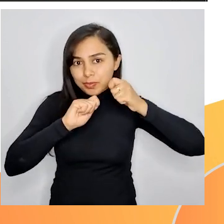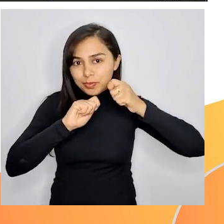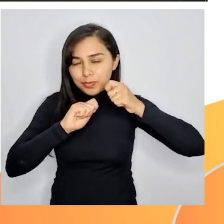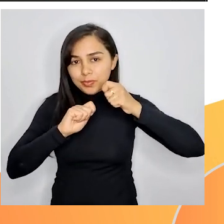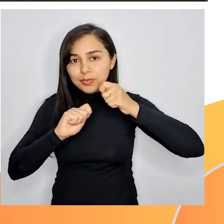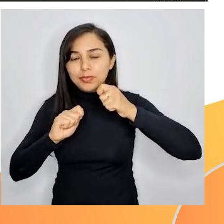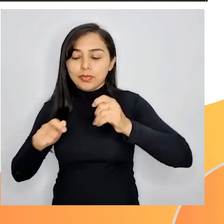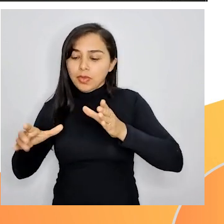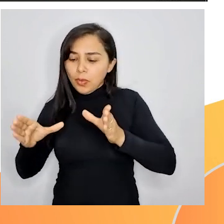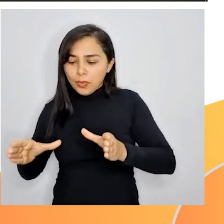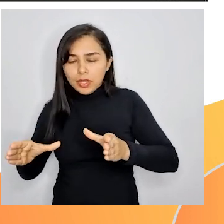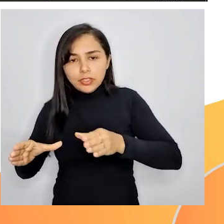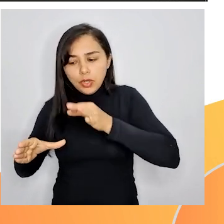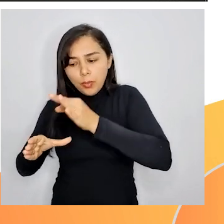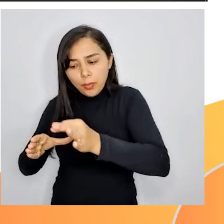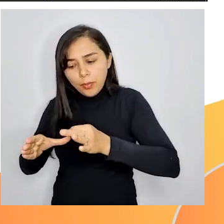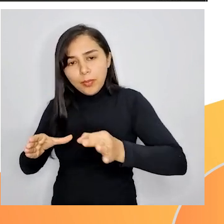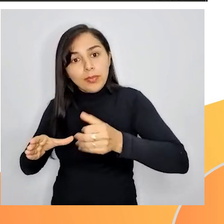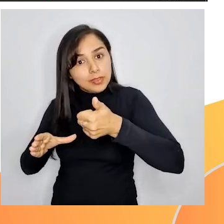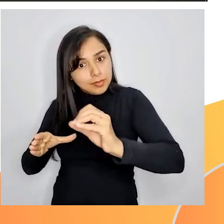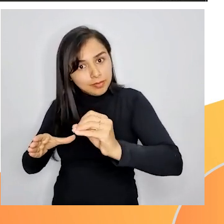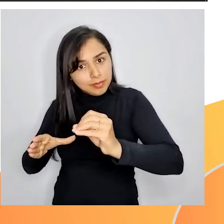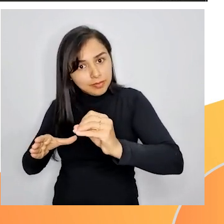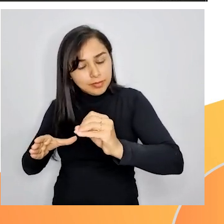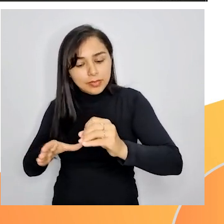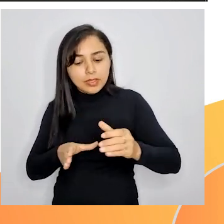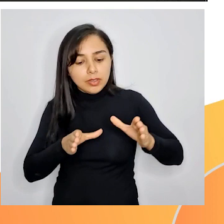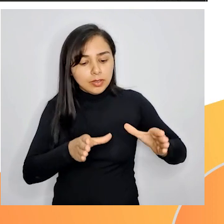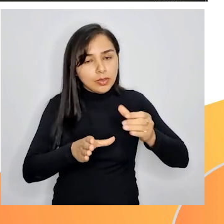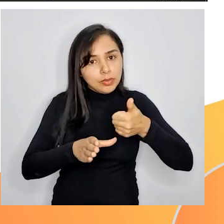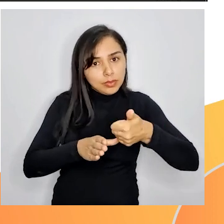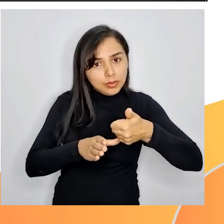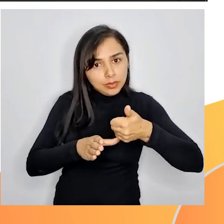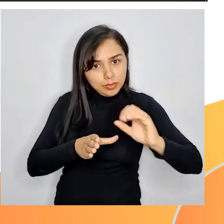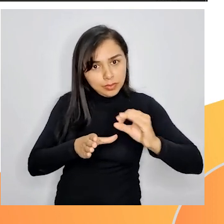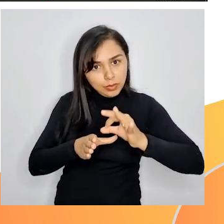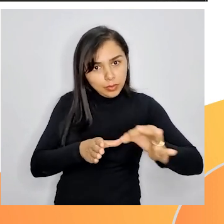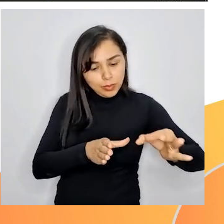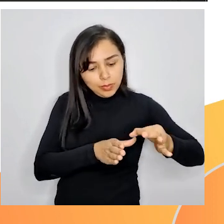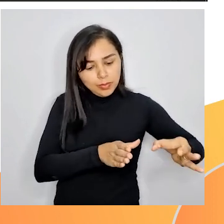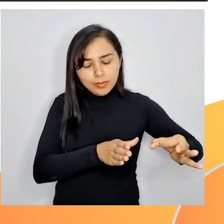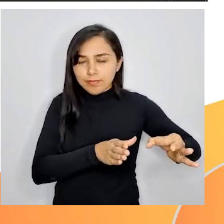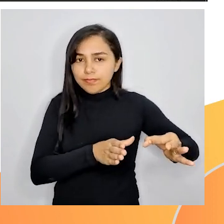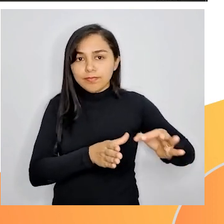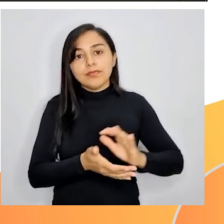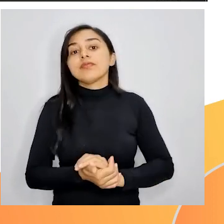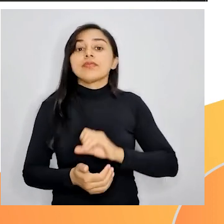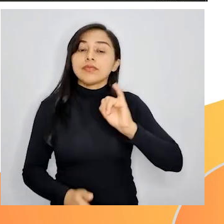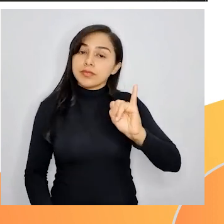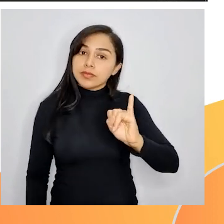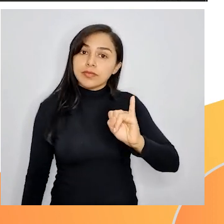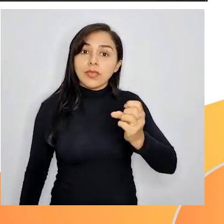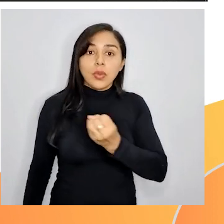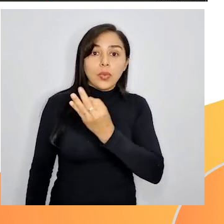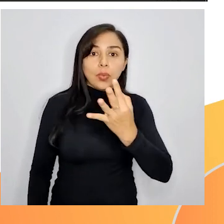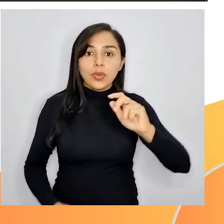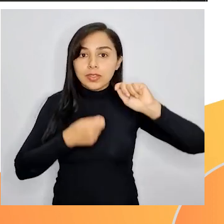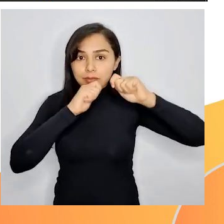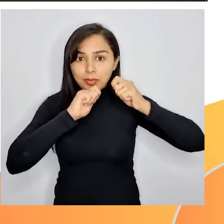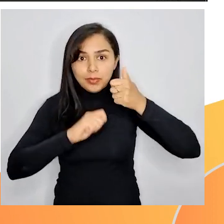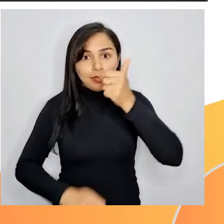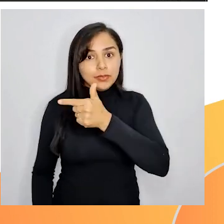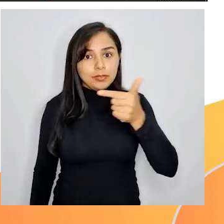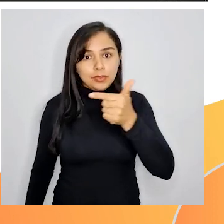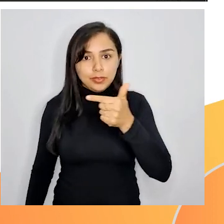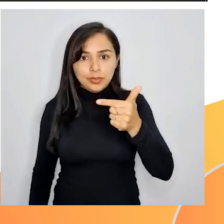Caixinhas com 10. Sem sobrar nenhum bombom. Como 22 finaliza com o número 2, eu não posso fazer essa divisão